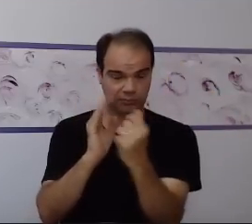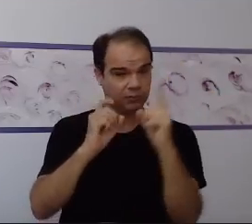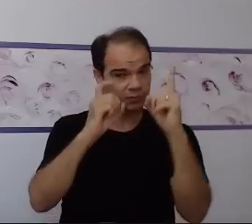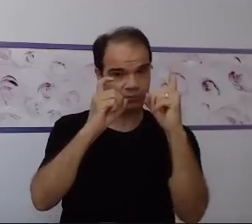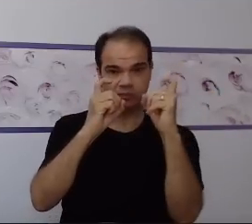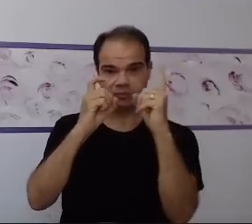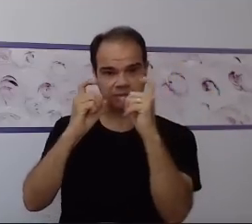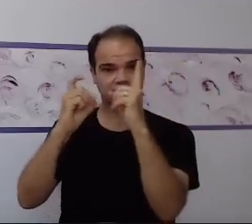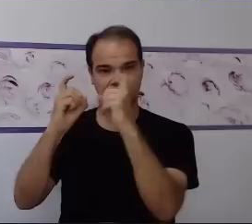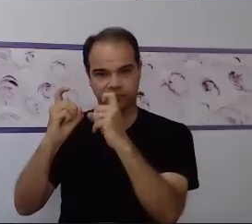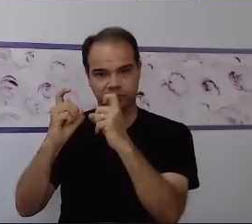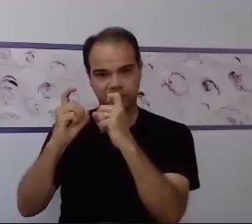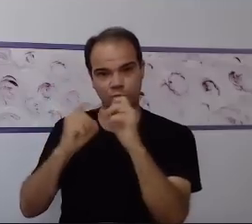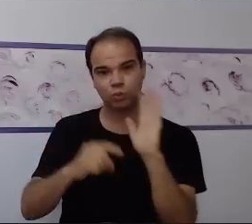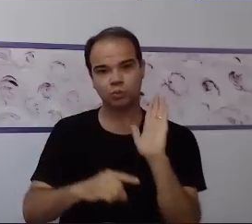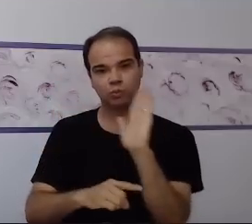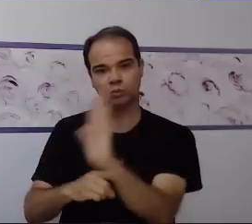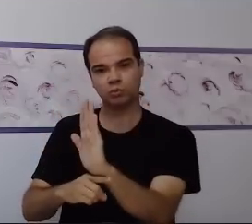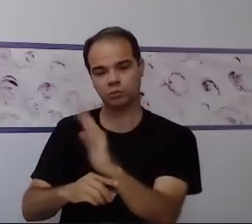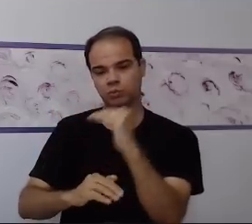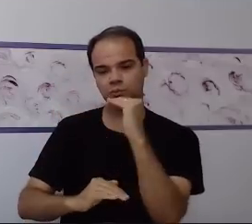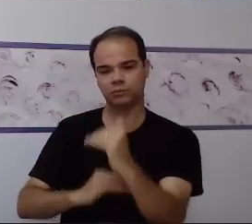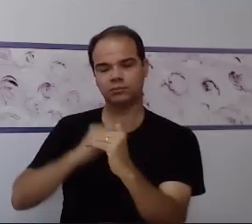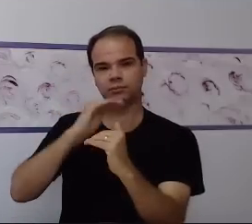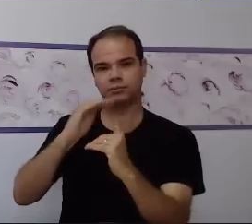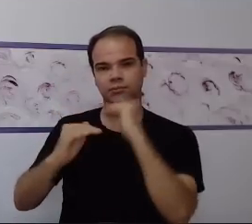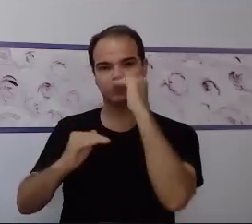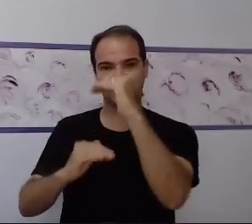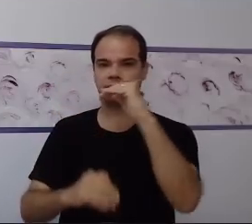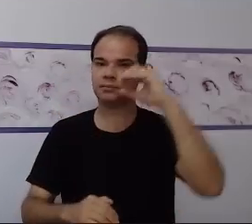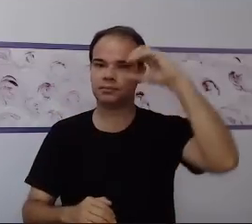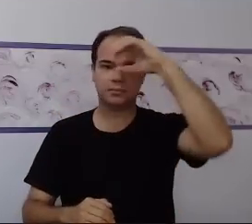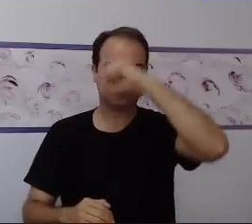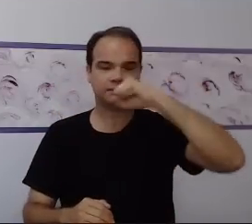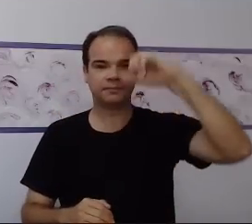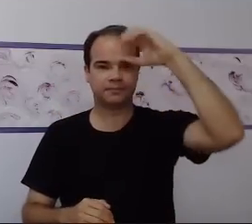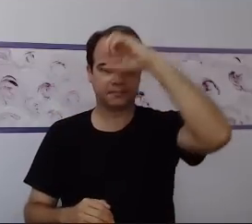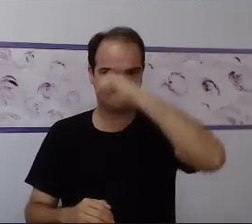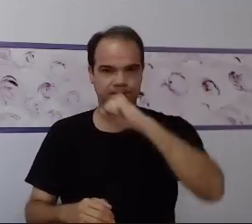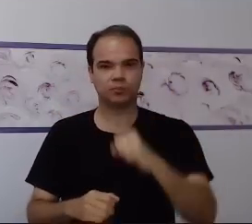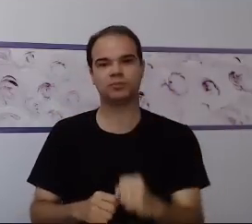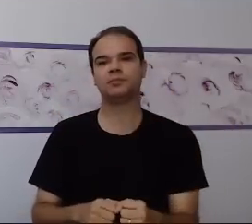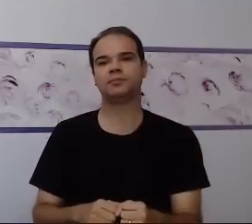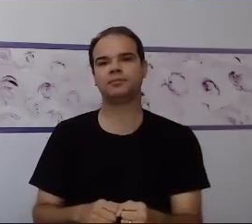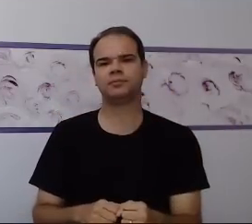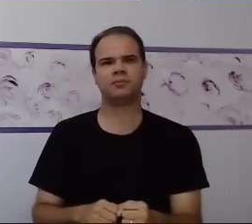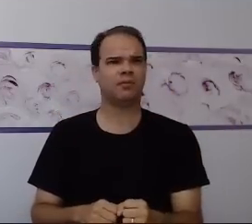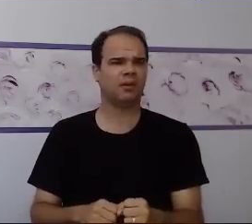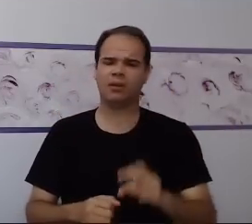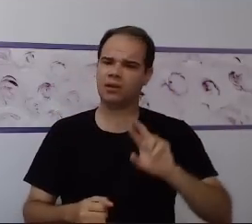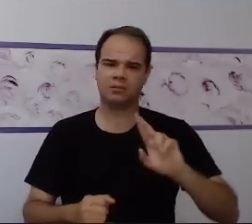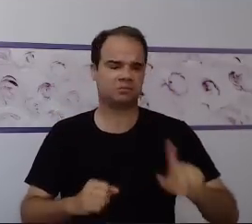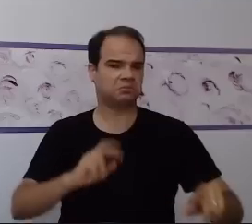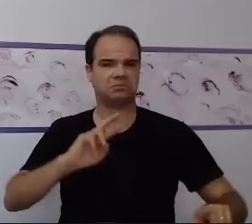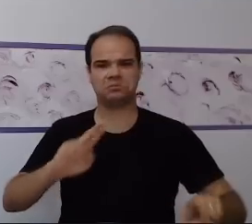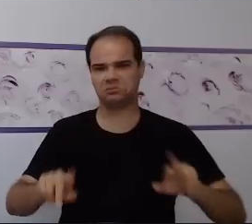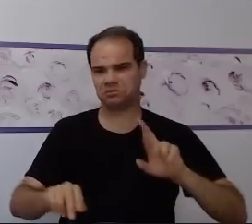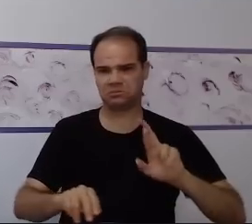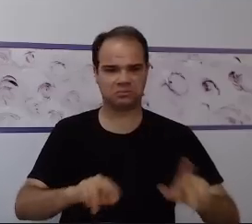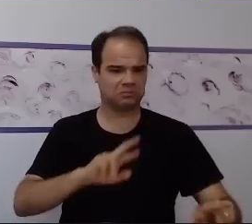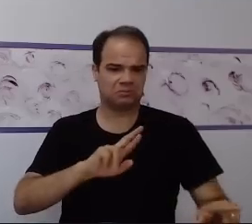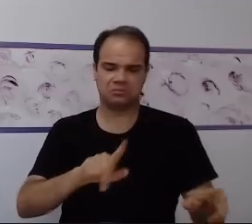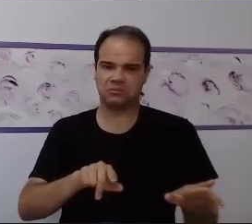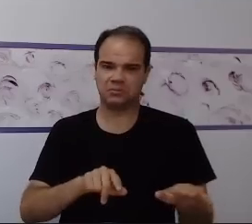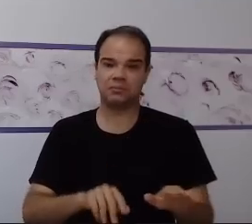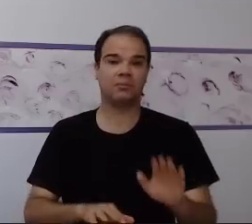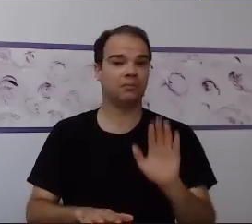essa aprendizagem. Essa aprendizagem, ela vem dentro de várias situações. Mas ela